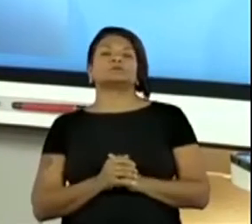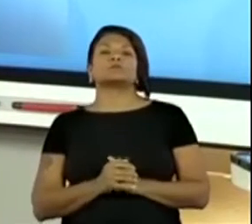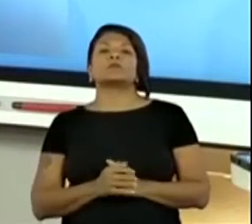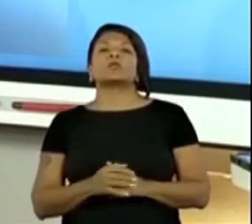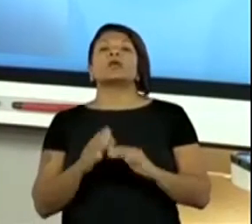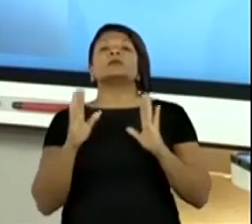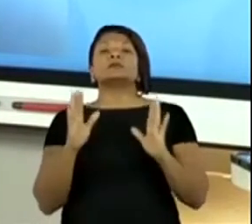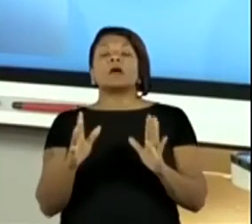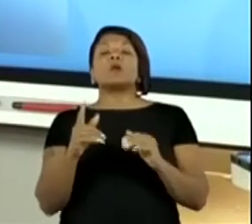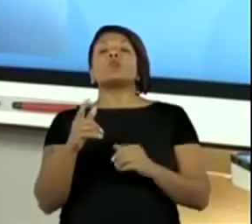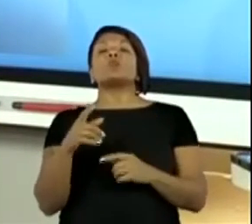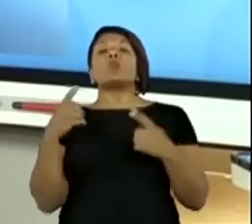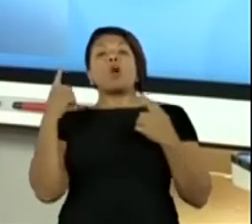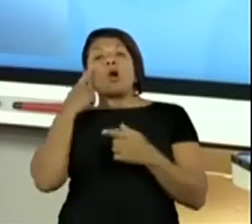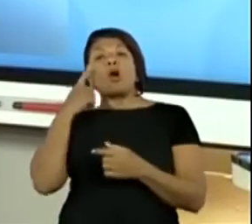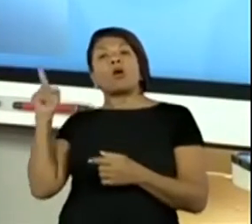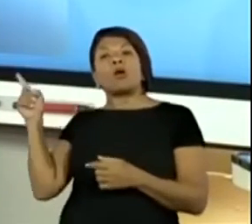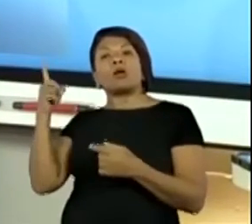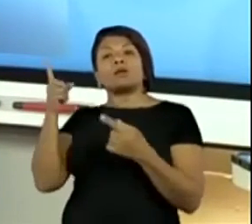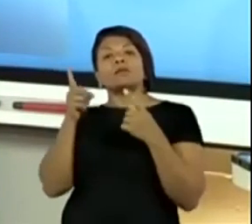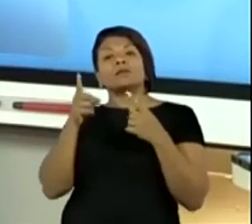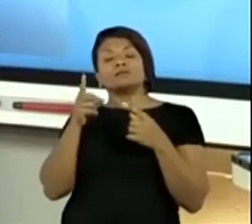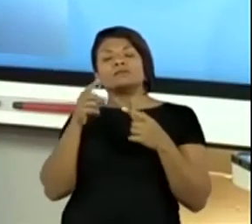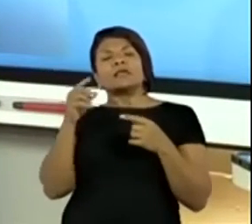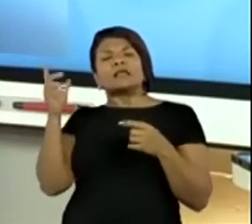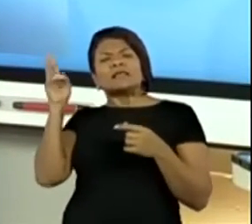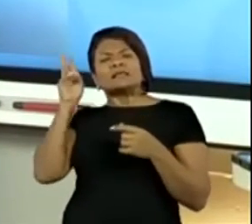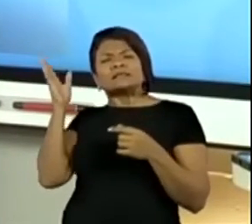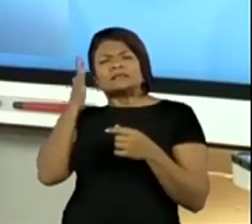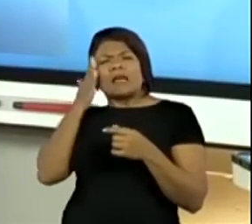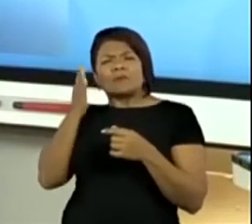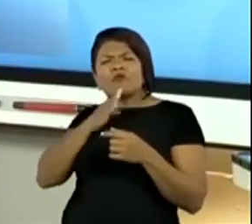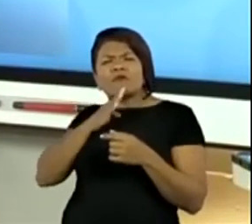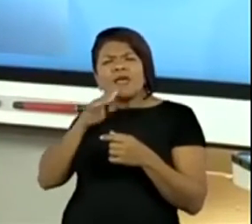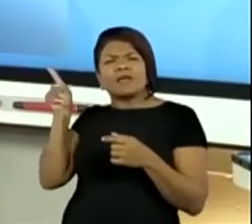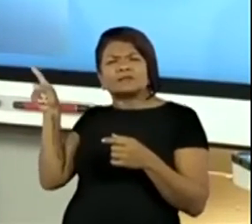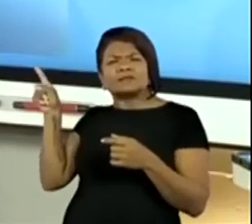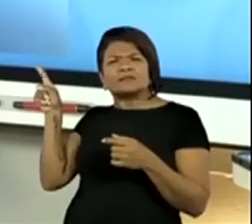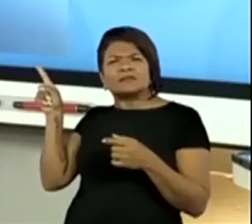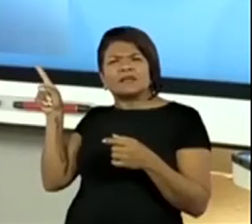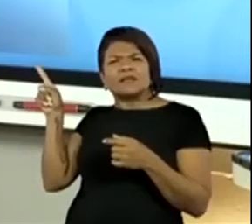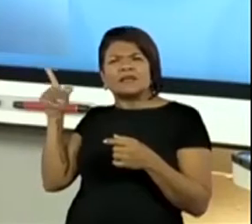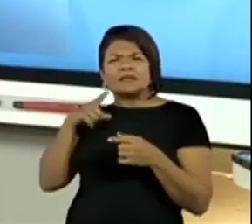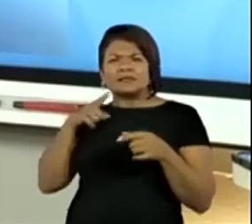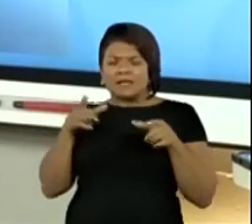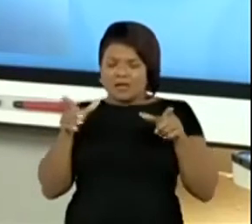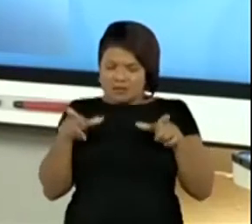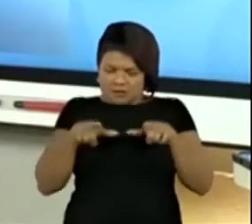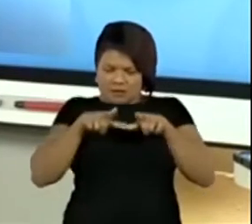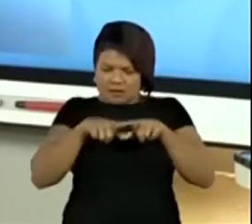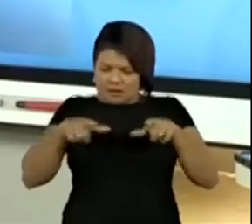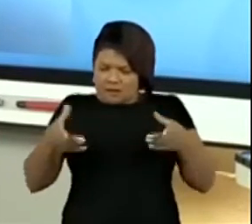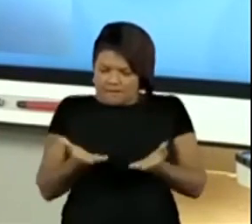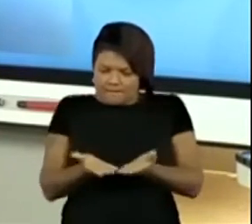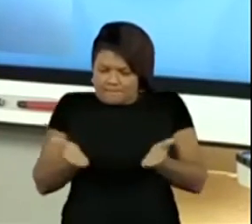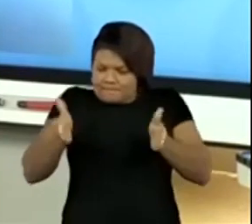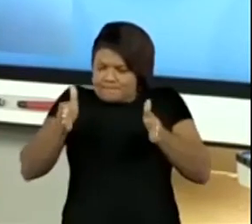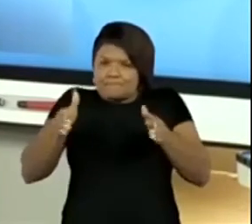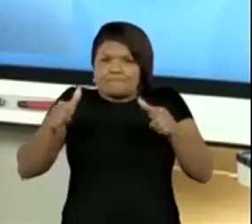Olha aqui, que ideia legal. Tá vendo essa bandejinha de isopor? Esse isoporzinho, ele é